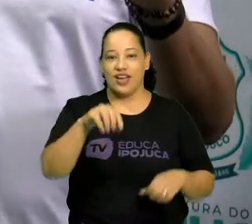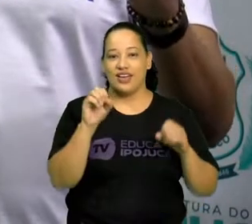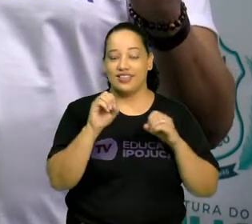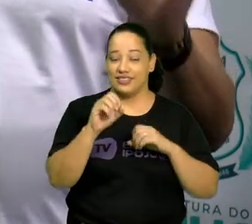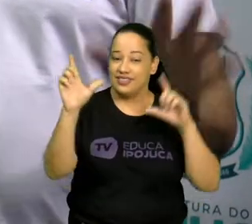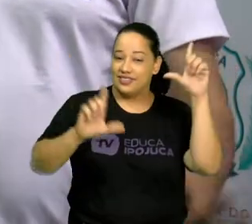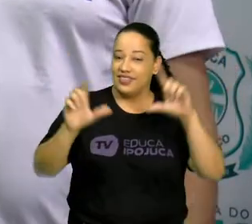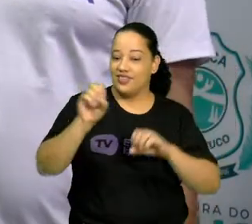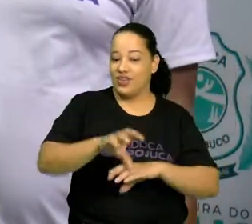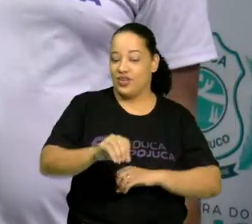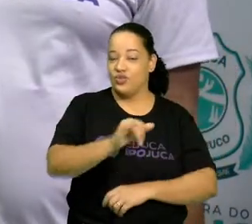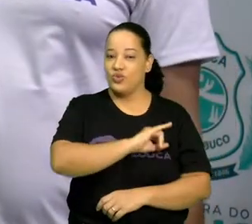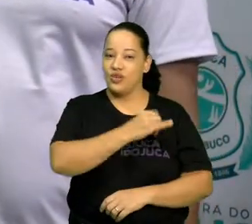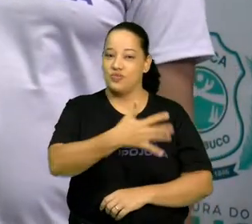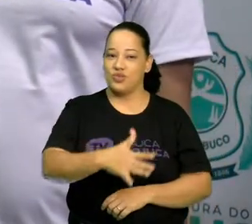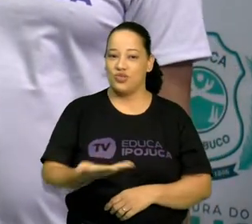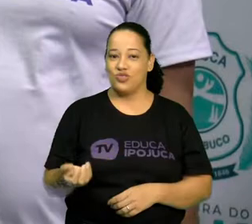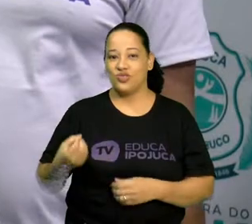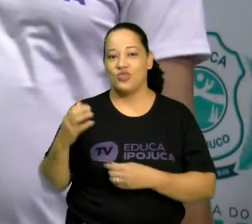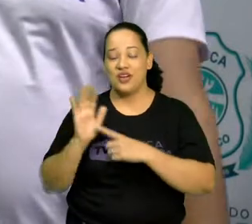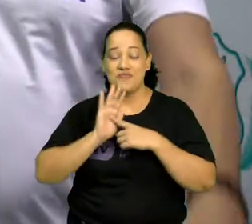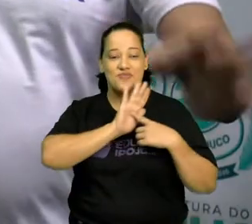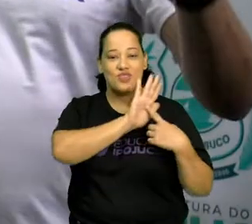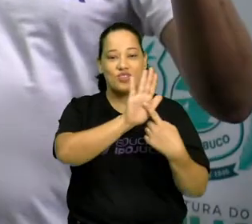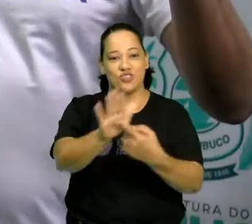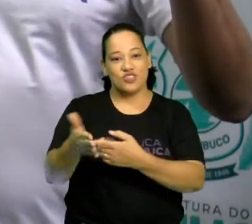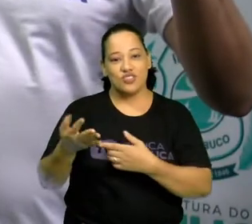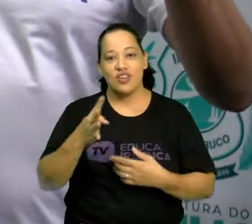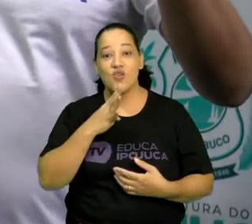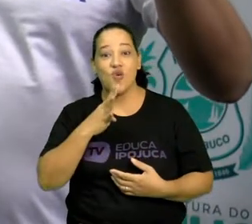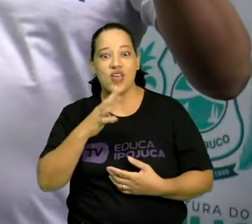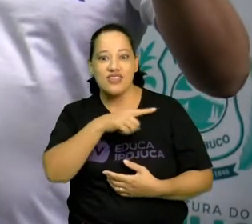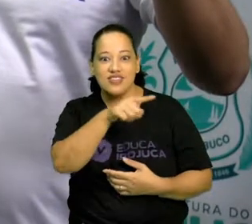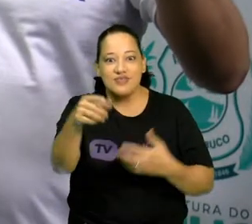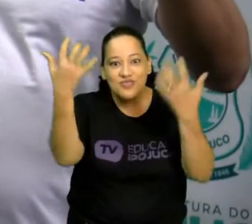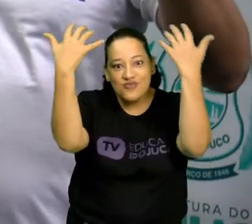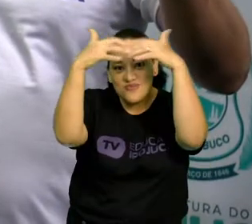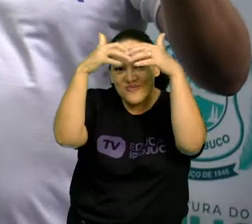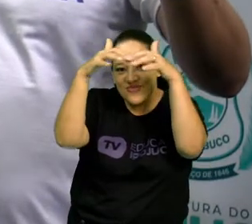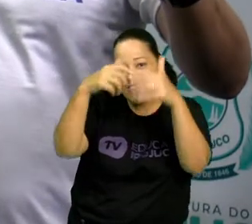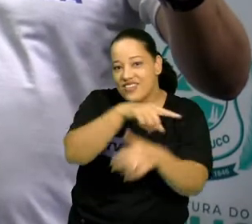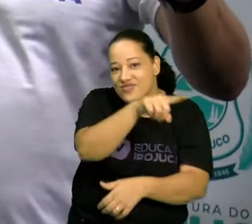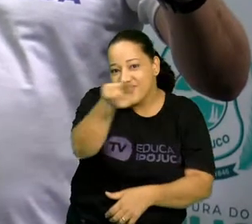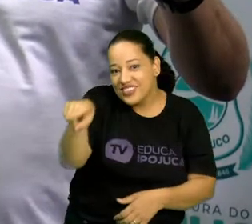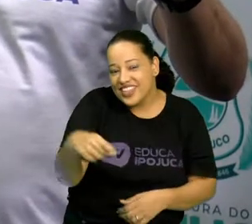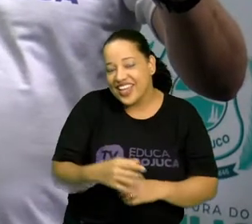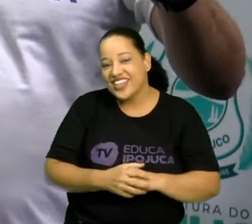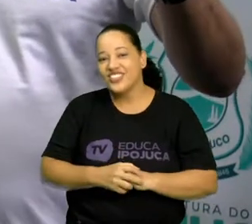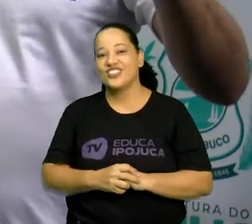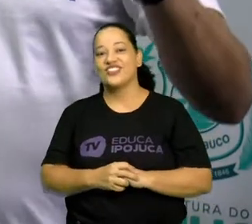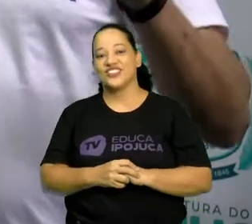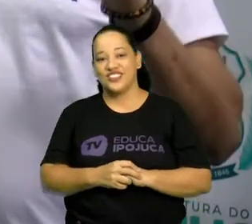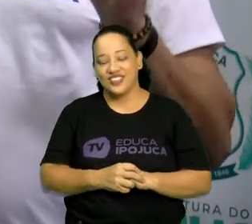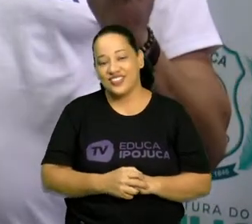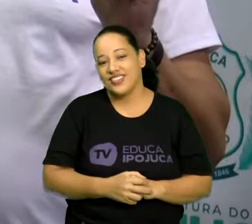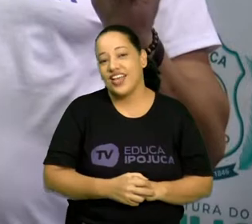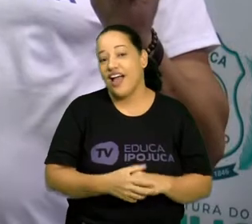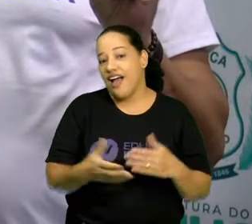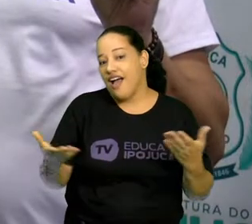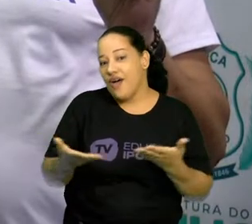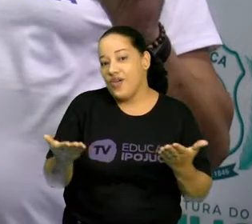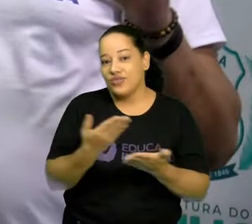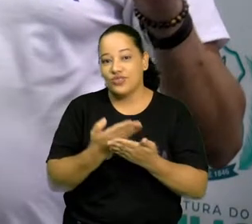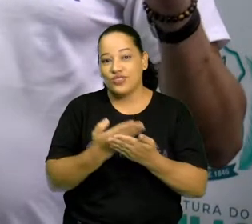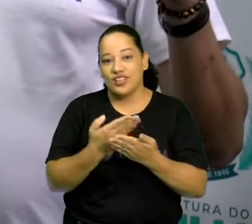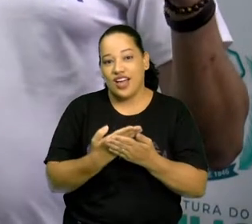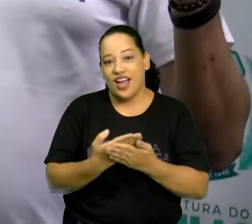Pojuca, trazendo conhecimento para os cérebros brilhantes de vocês. E nessa nossa